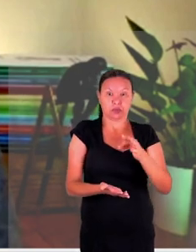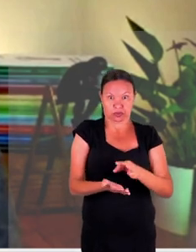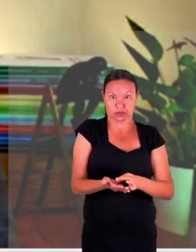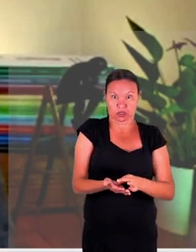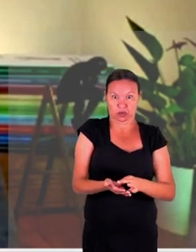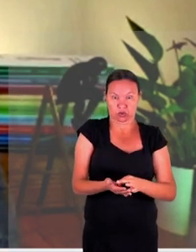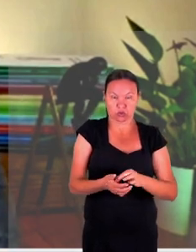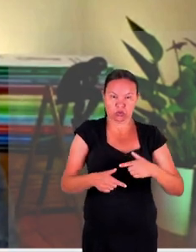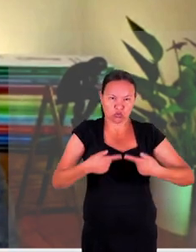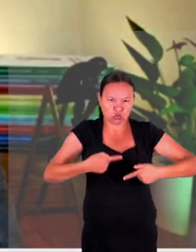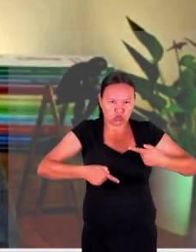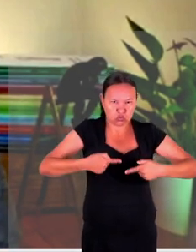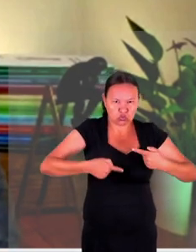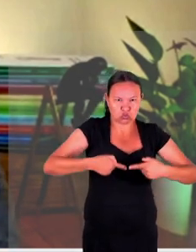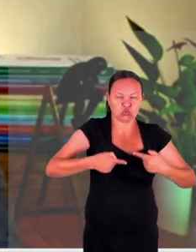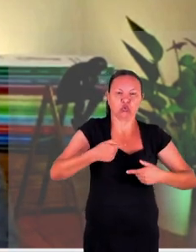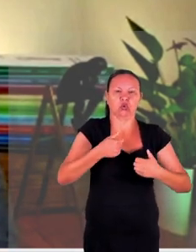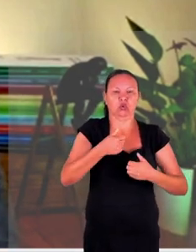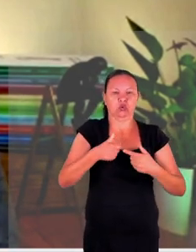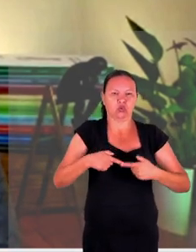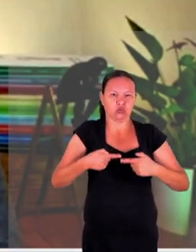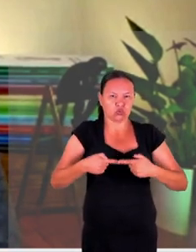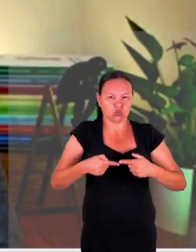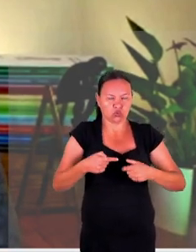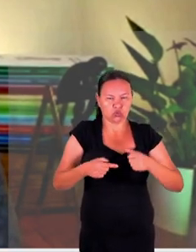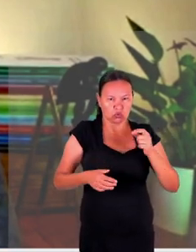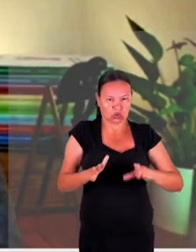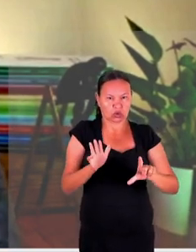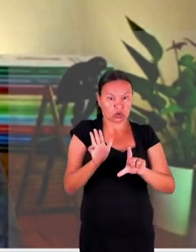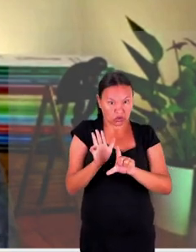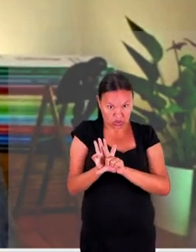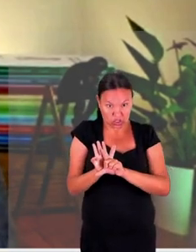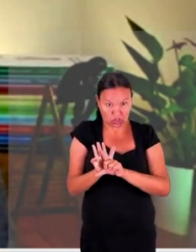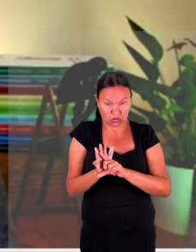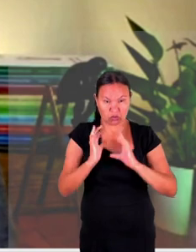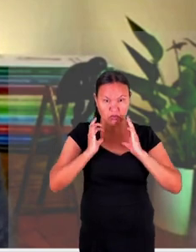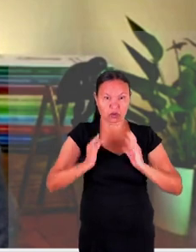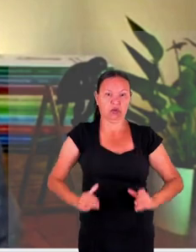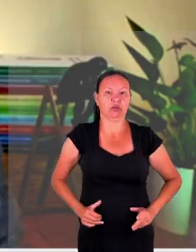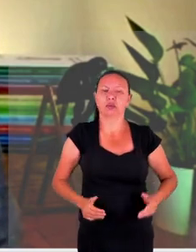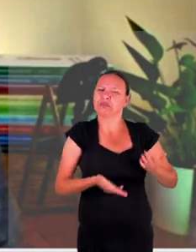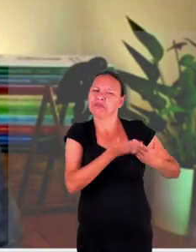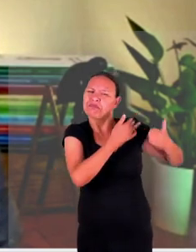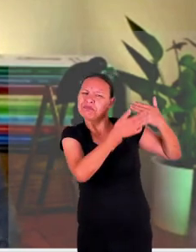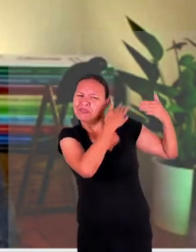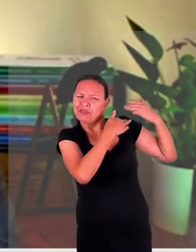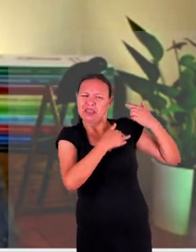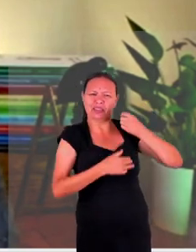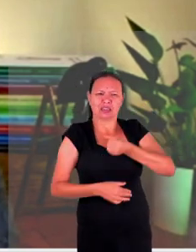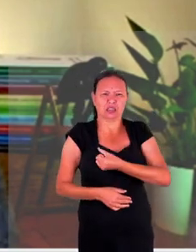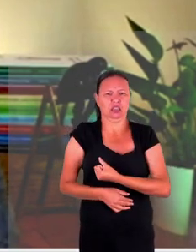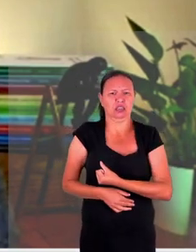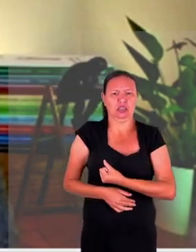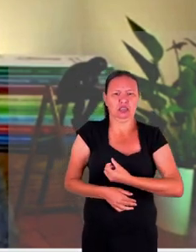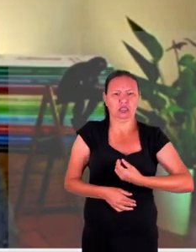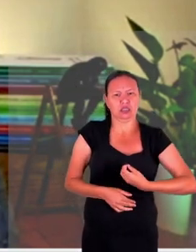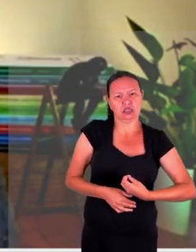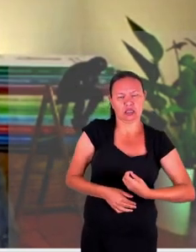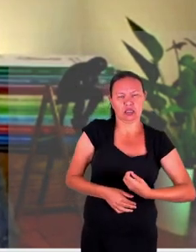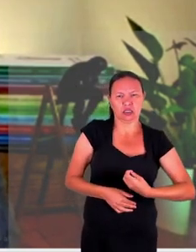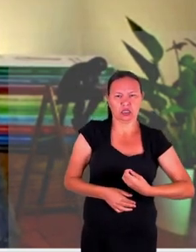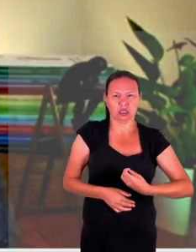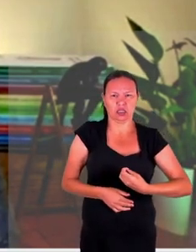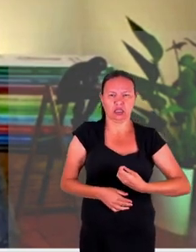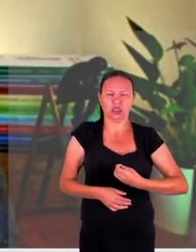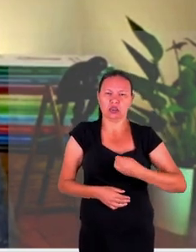dos conflitos armados como o direito humanitário nasceu lá em 1860 a partir das convenções de Haia